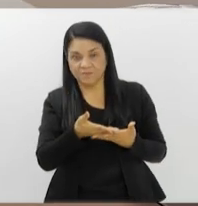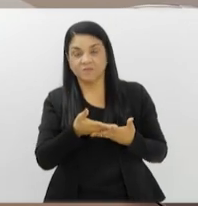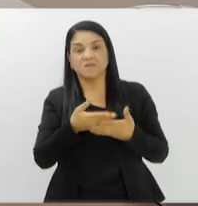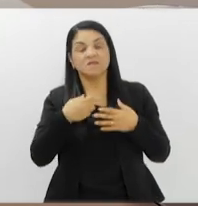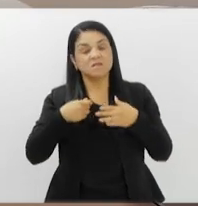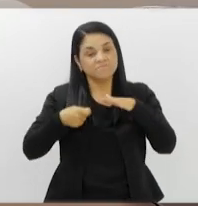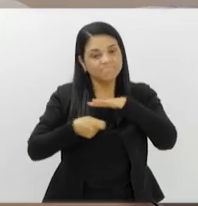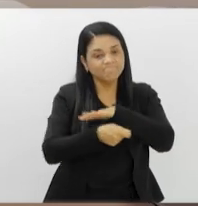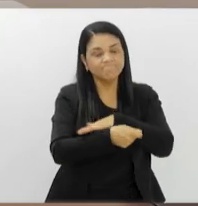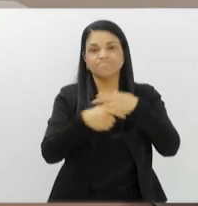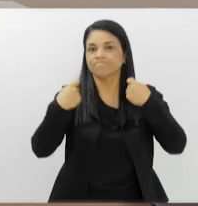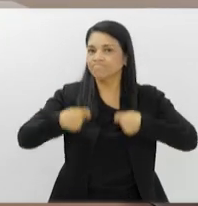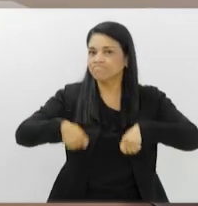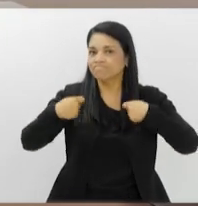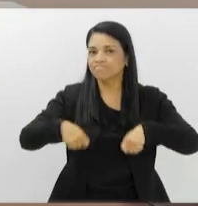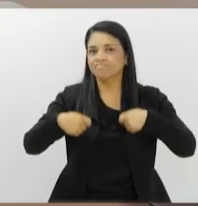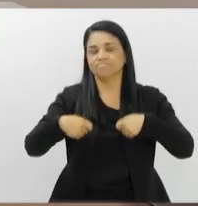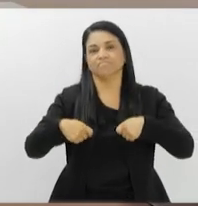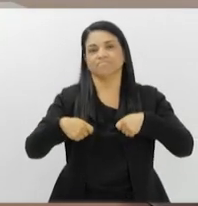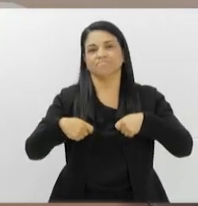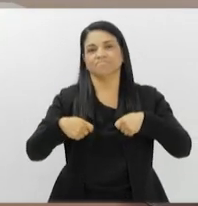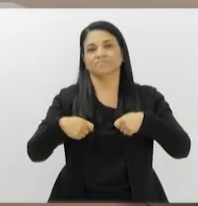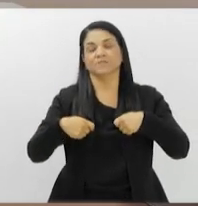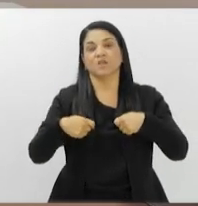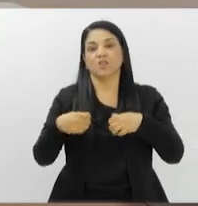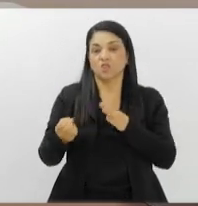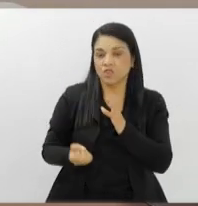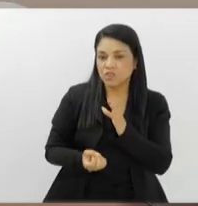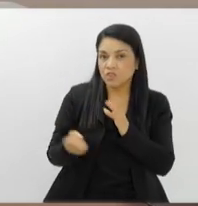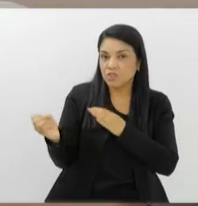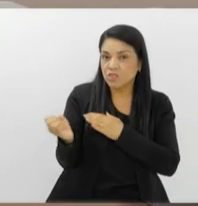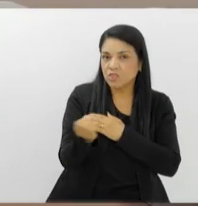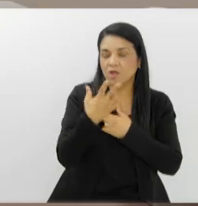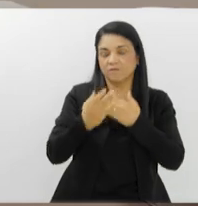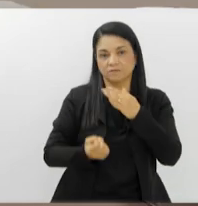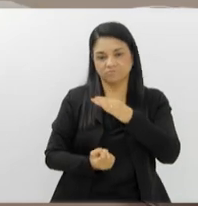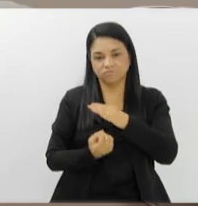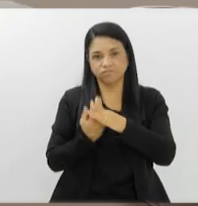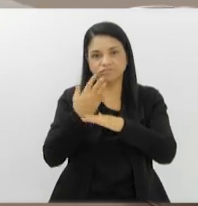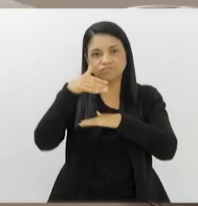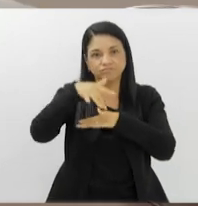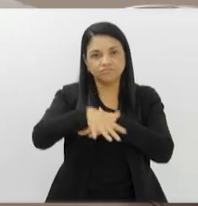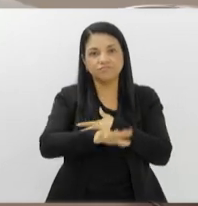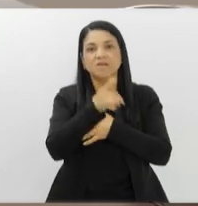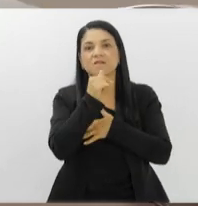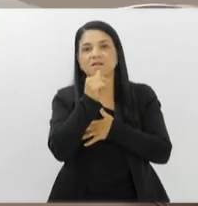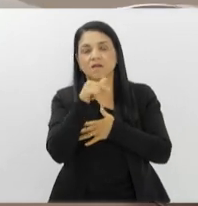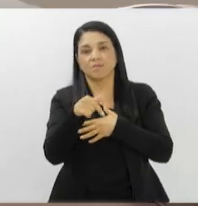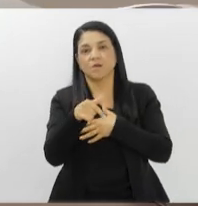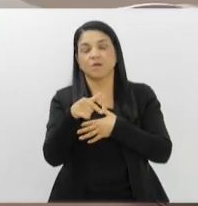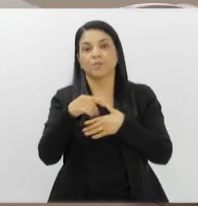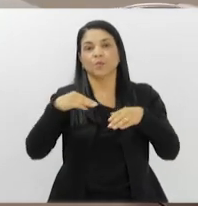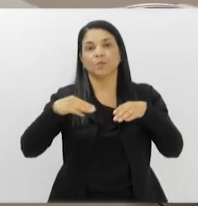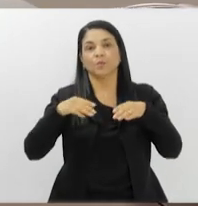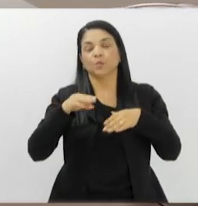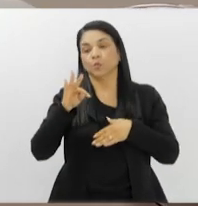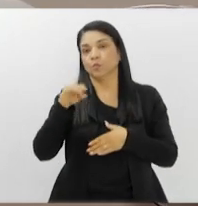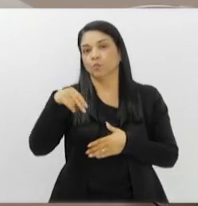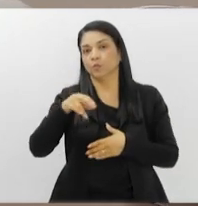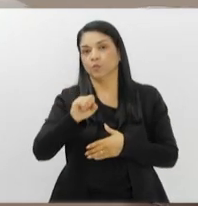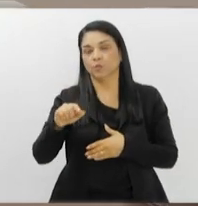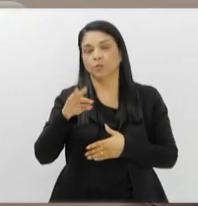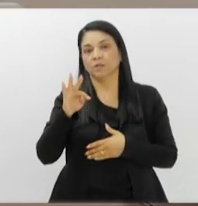que façamos investimentos maciços em trazer novas fontes de água para essa região, como, exemplo, o túnel